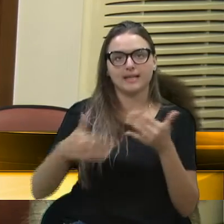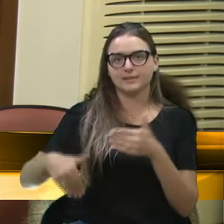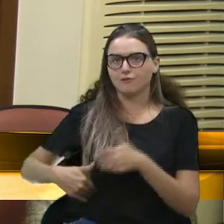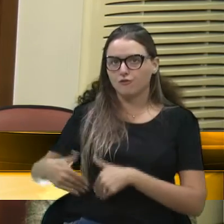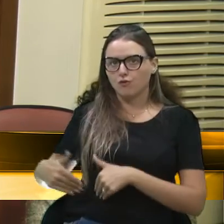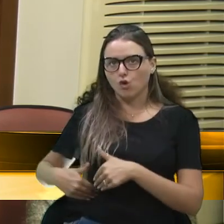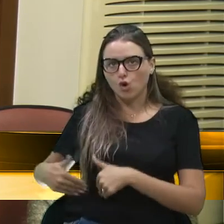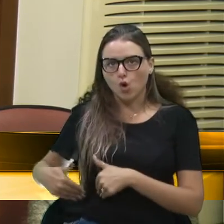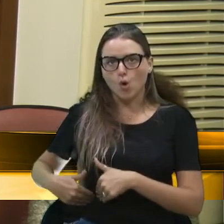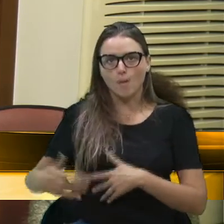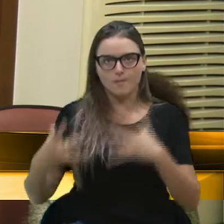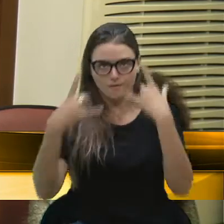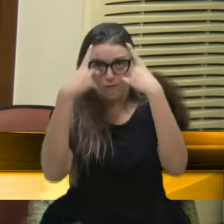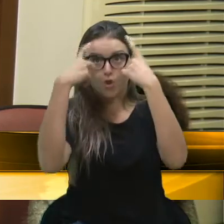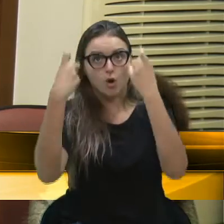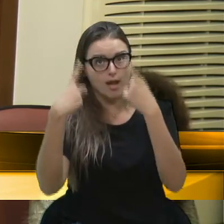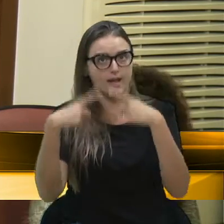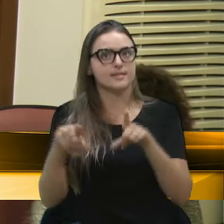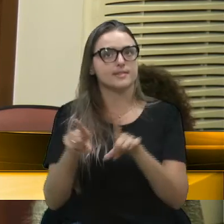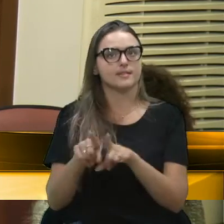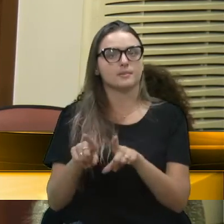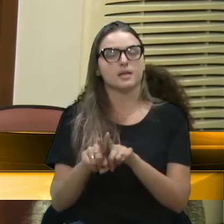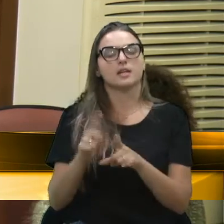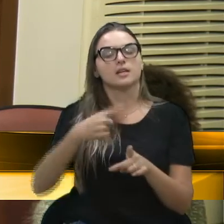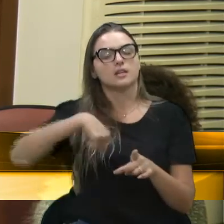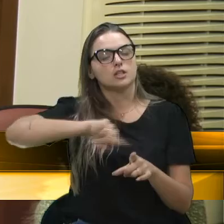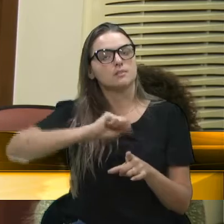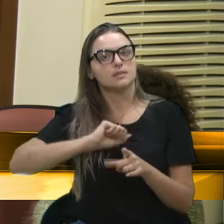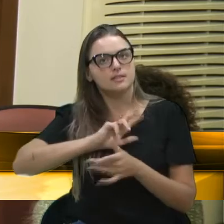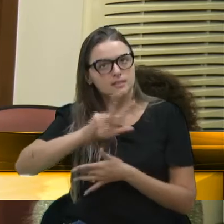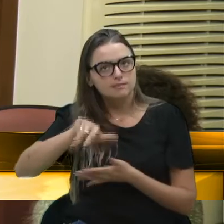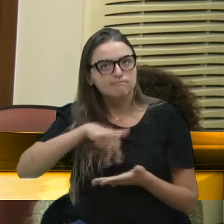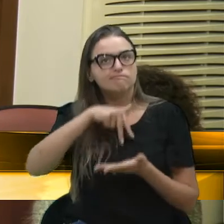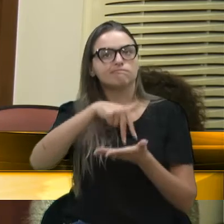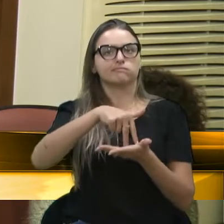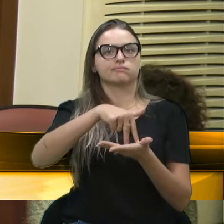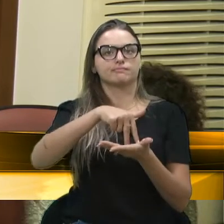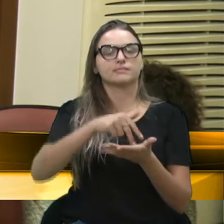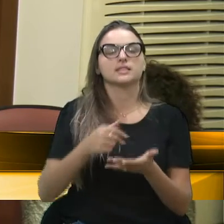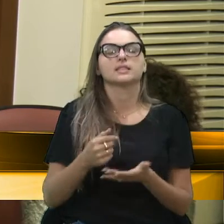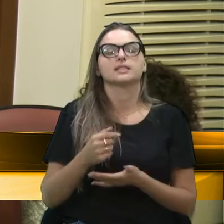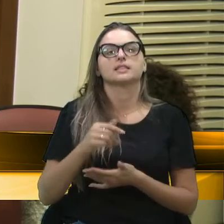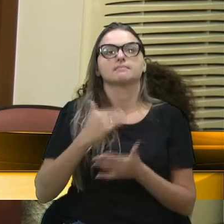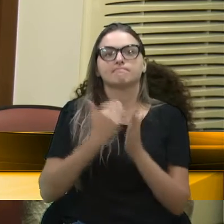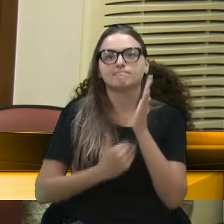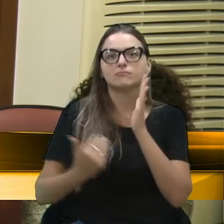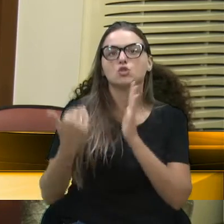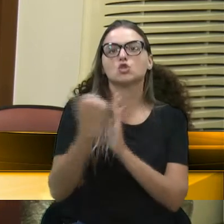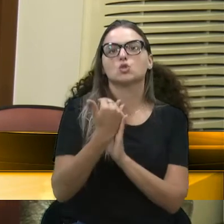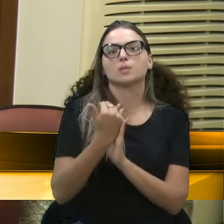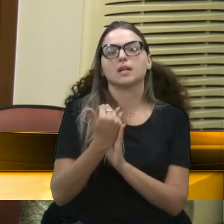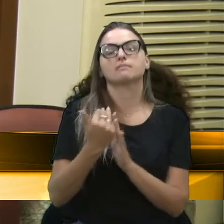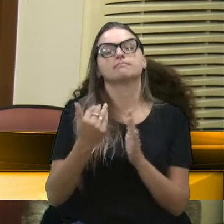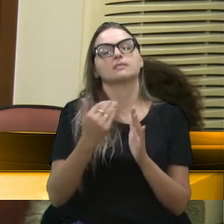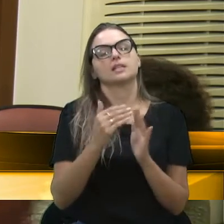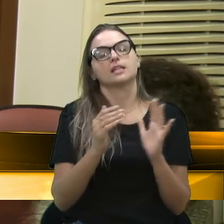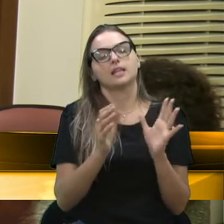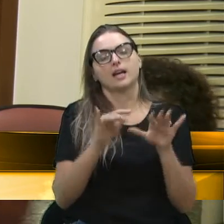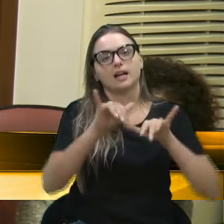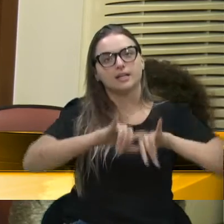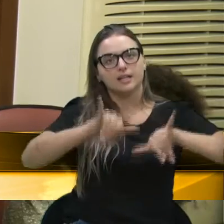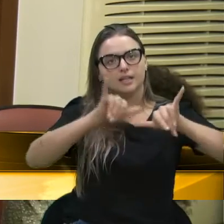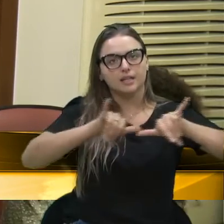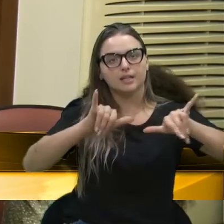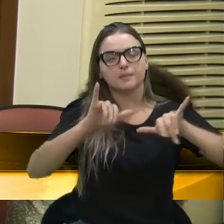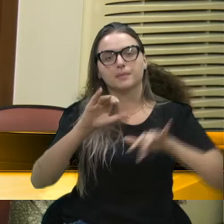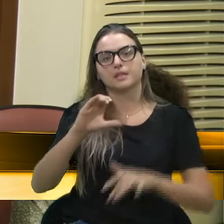muito violenta. A gente precisa superar tudo isso. E a campanha da fraternidade, então, é uma bela provocação para que,